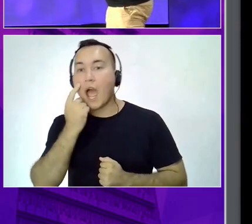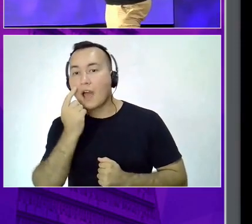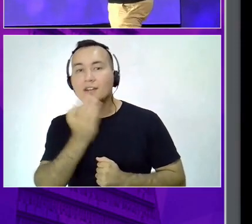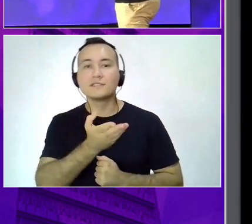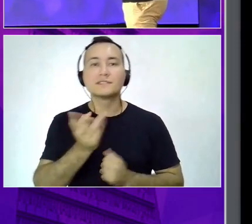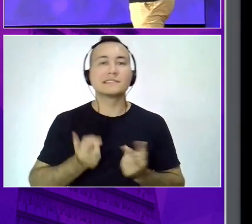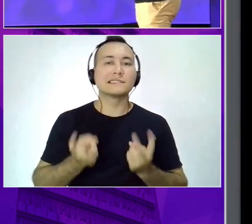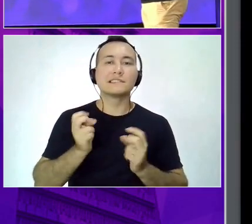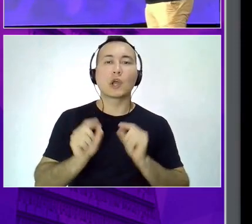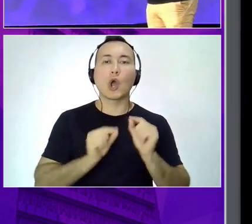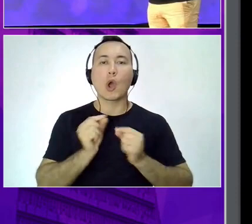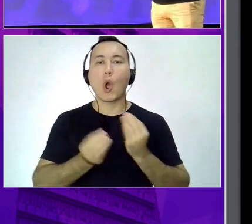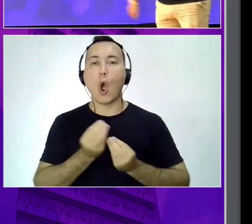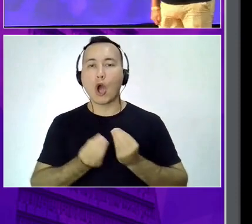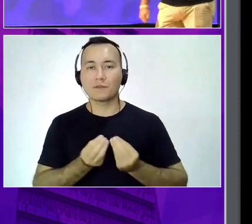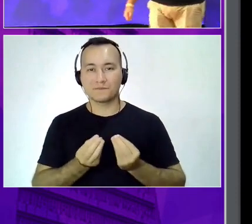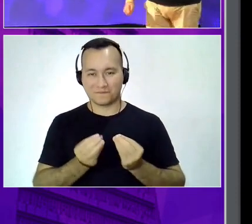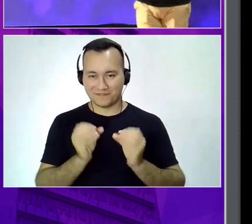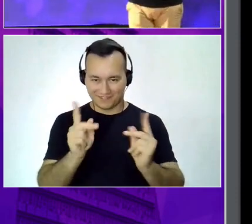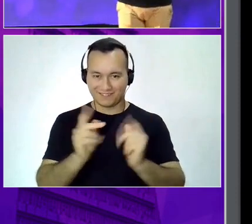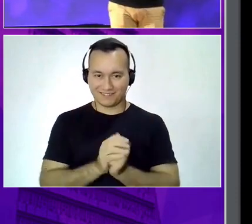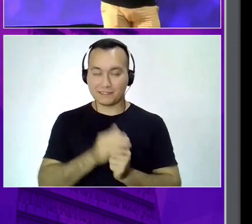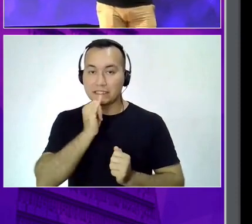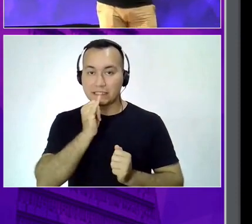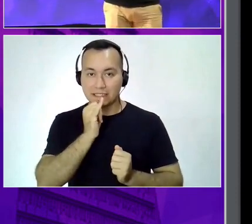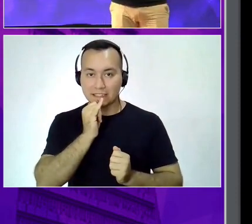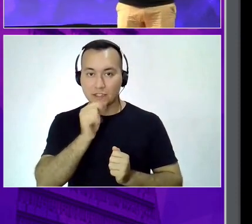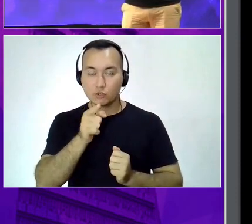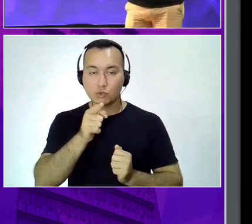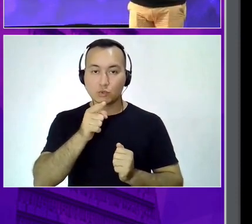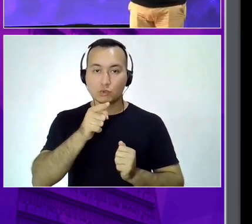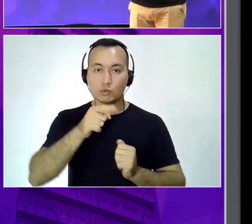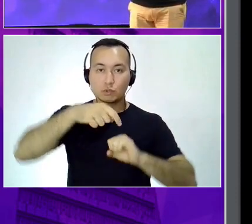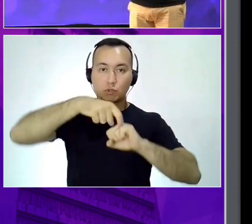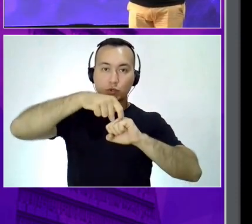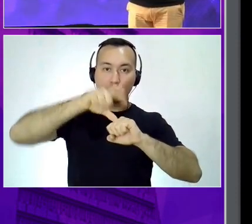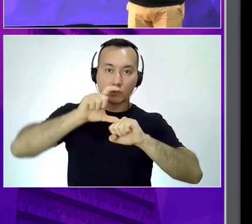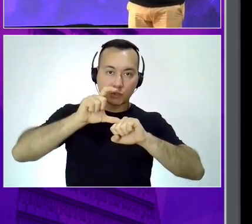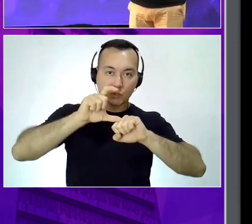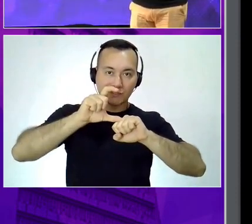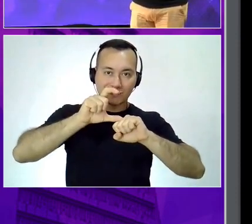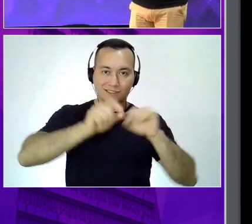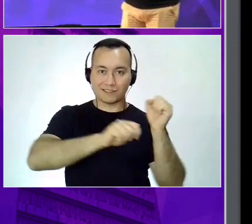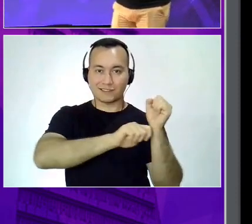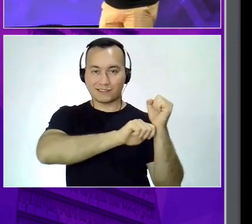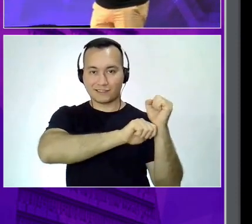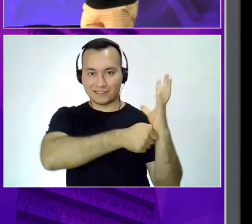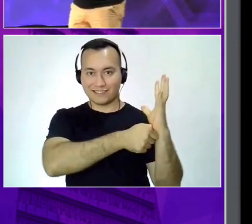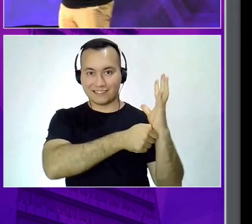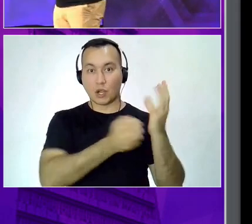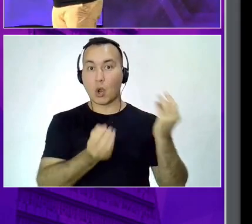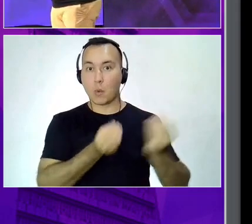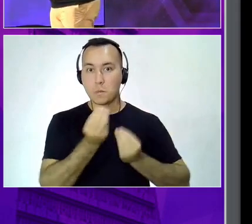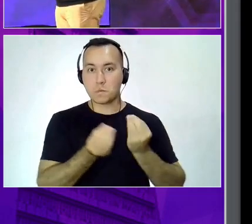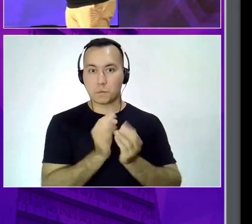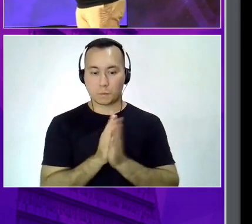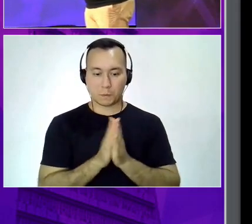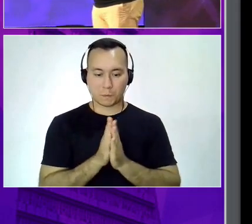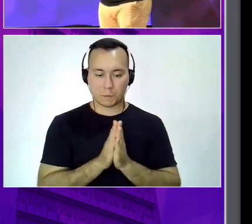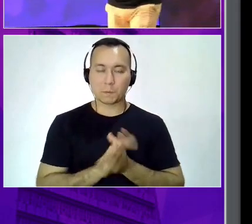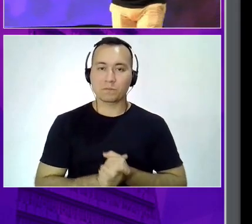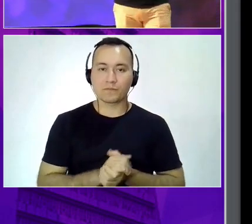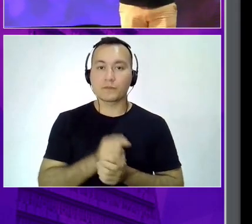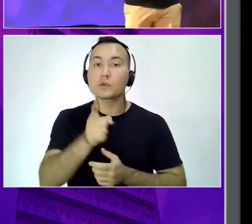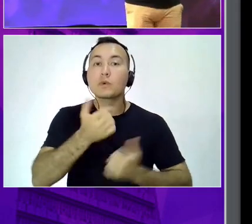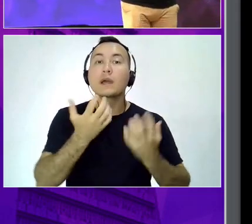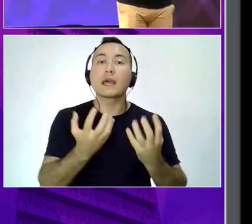vai ajudar o cadeado do encontro com os opostos que é representado pelo respeito. Então, se você quer uma transição de carreira,